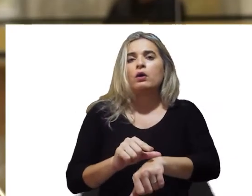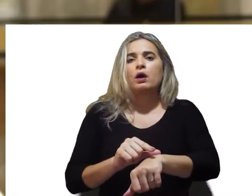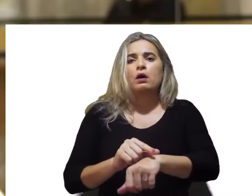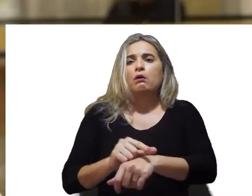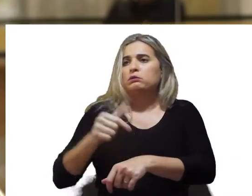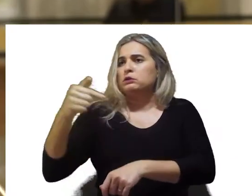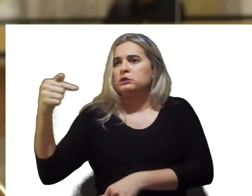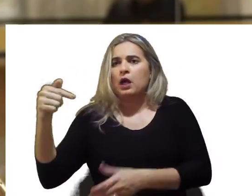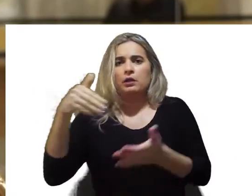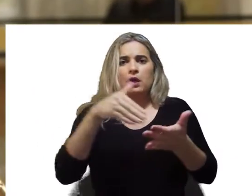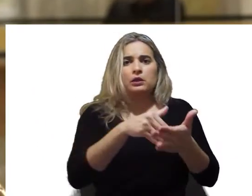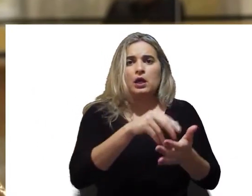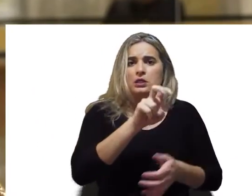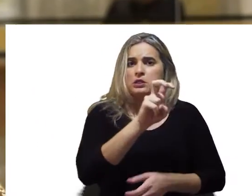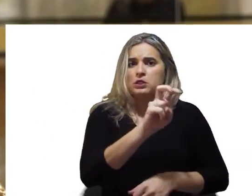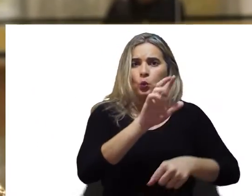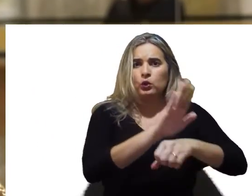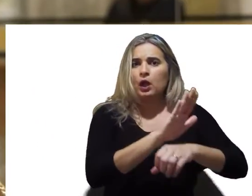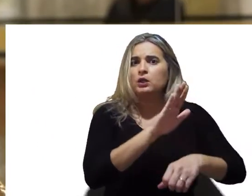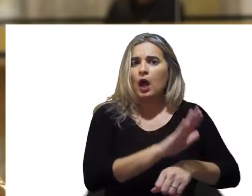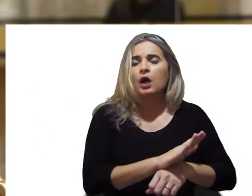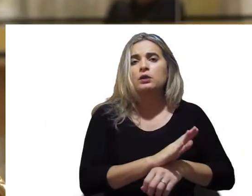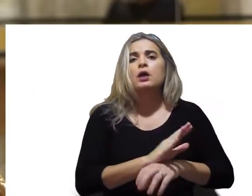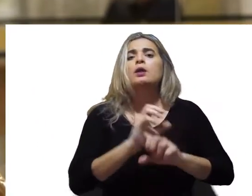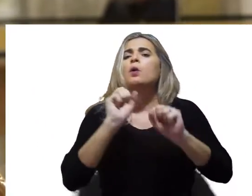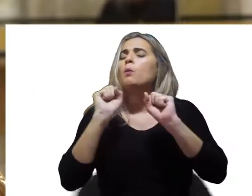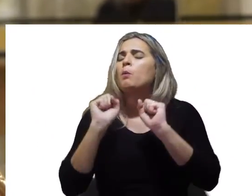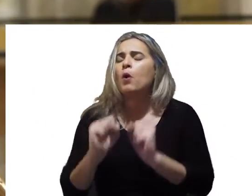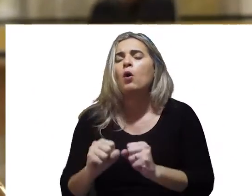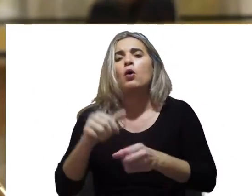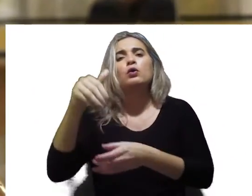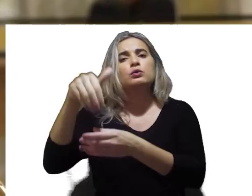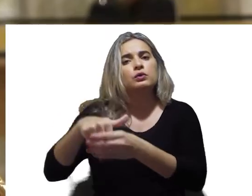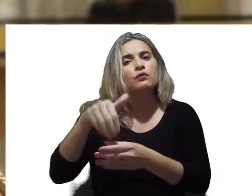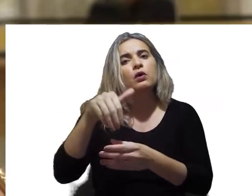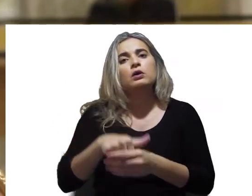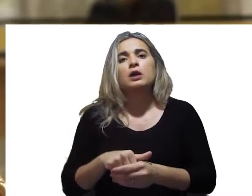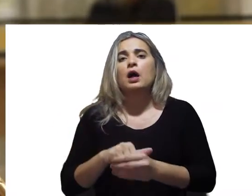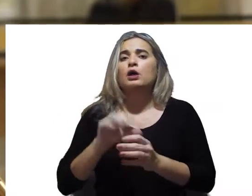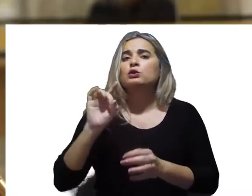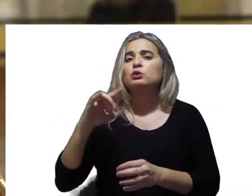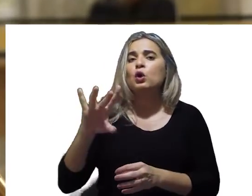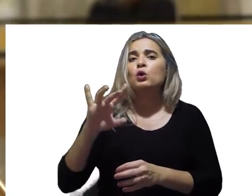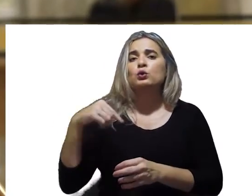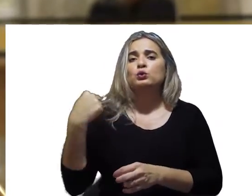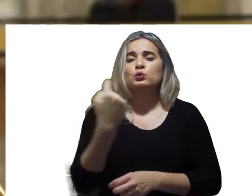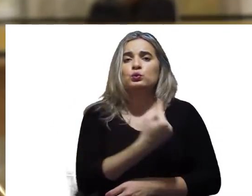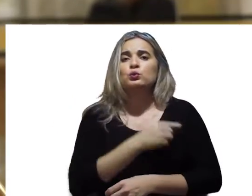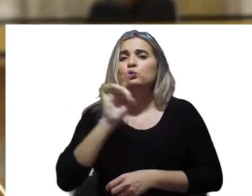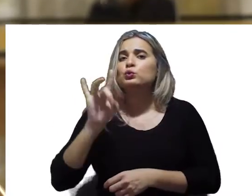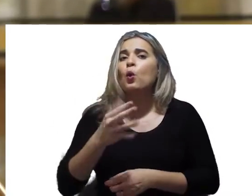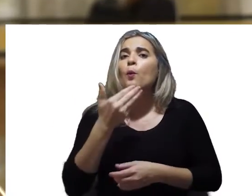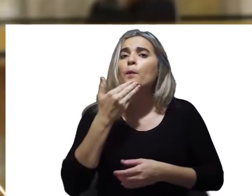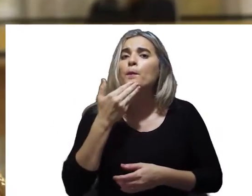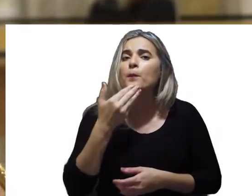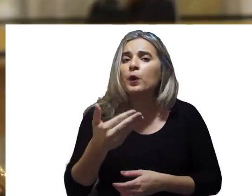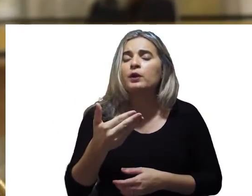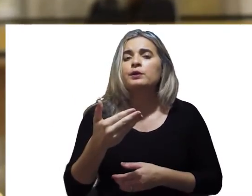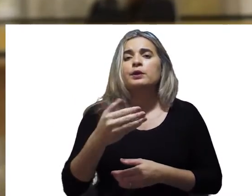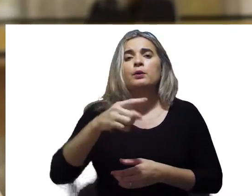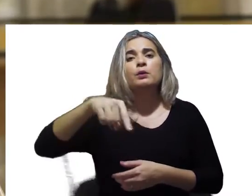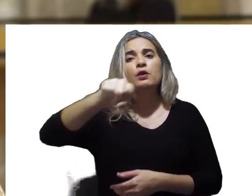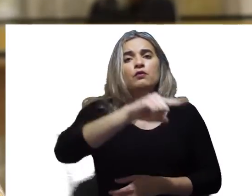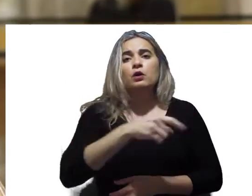horas e em qualquer faixa de horário, eleitor, tanto idoso como qualquer outro, pode comparecer às sessões eleitorais. Isso é